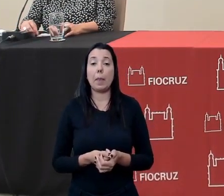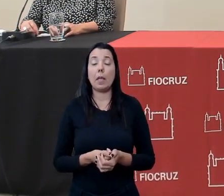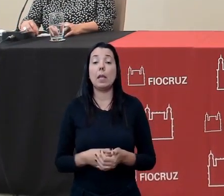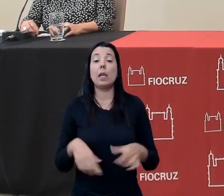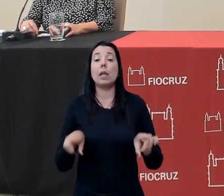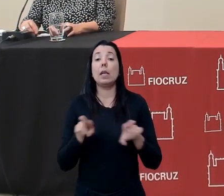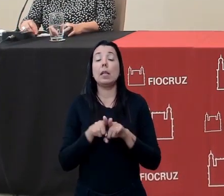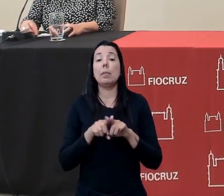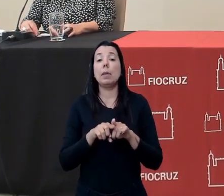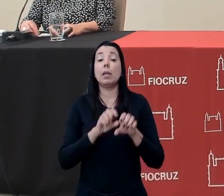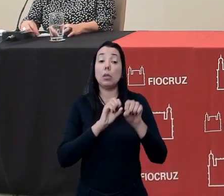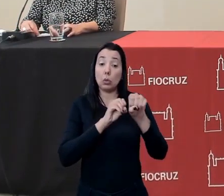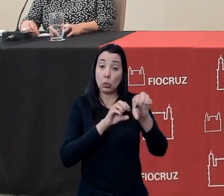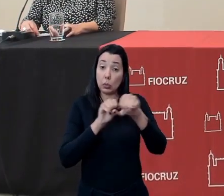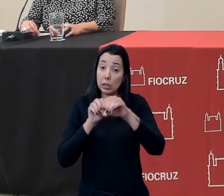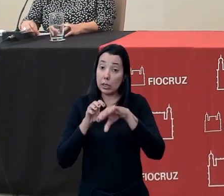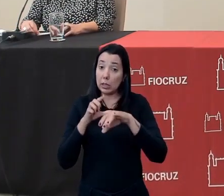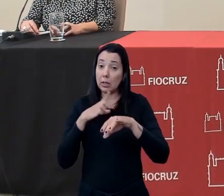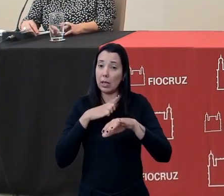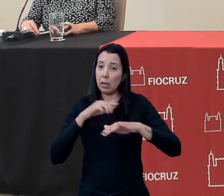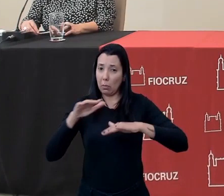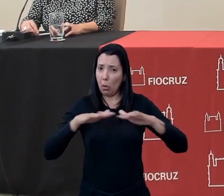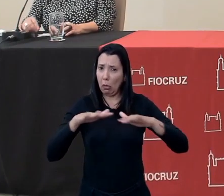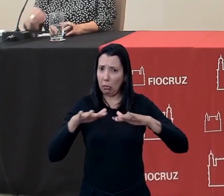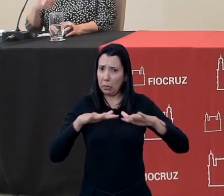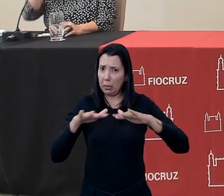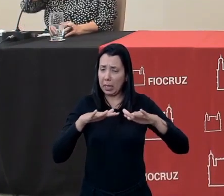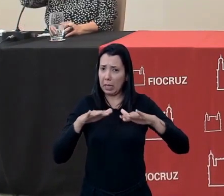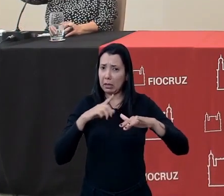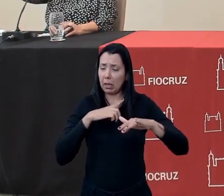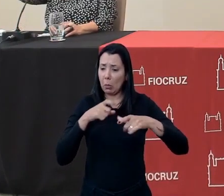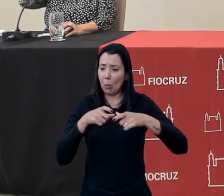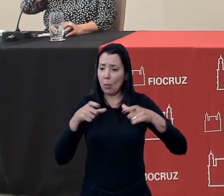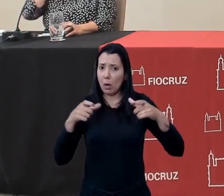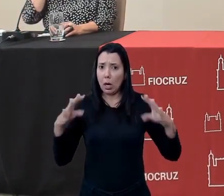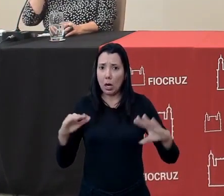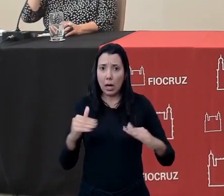na educação, há um movimento, há uma grande rede